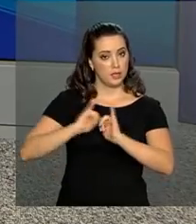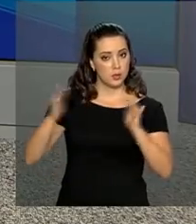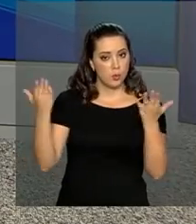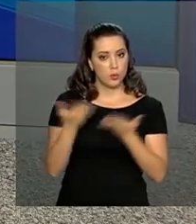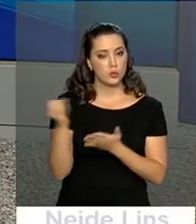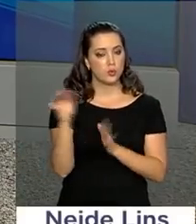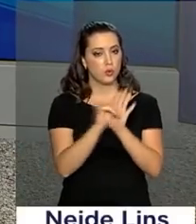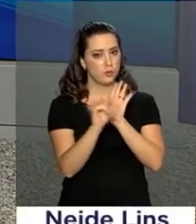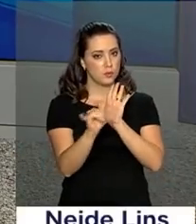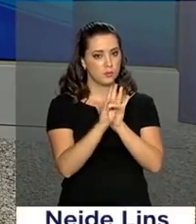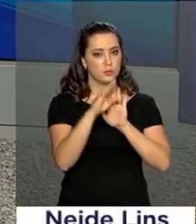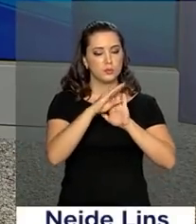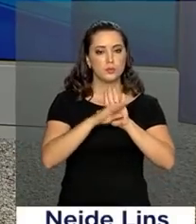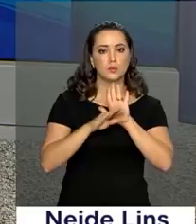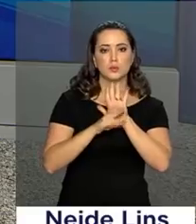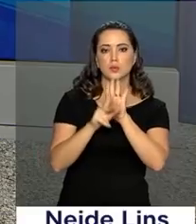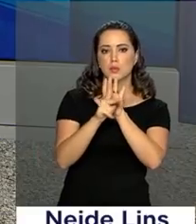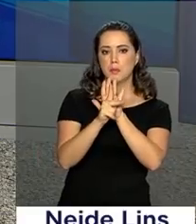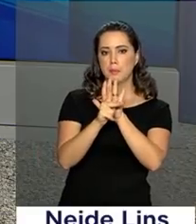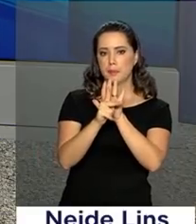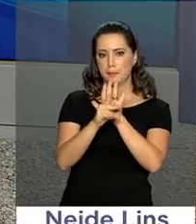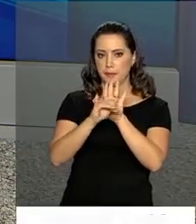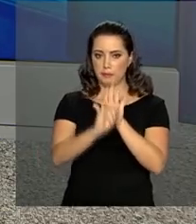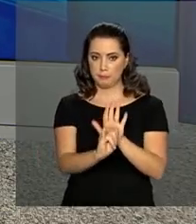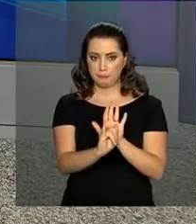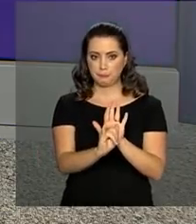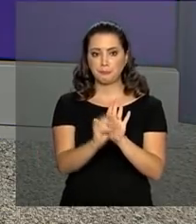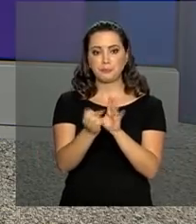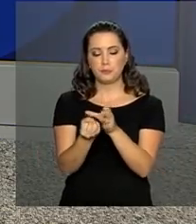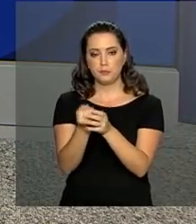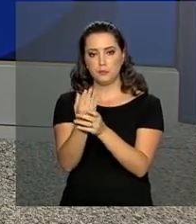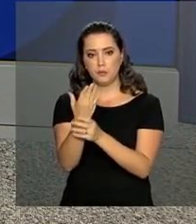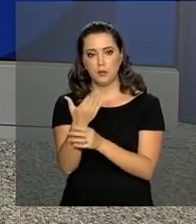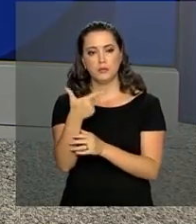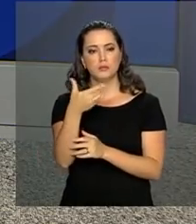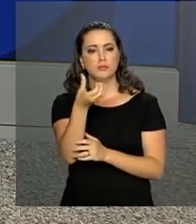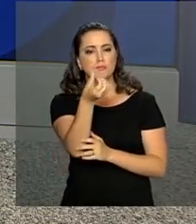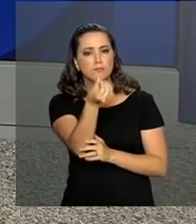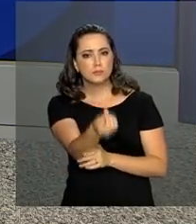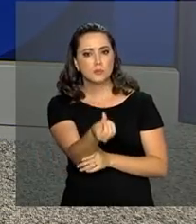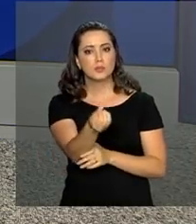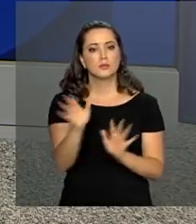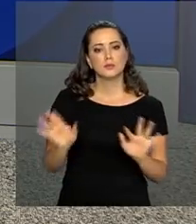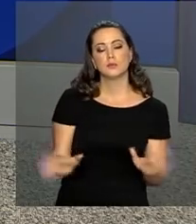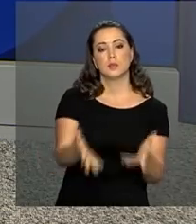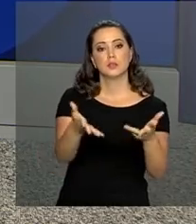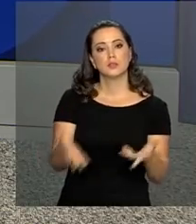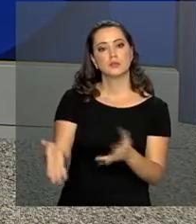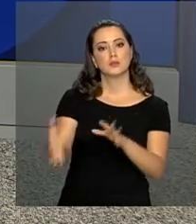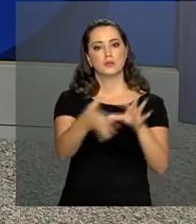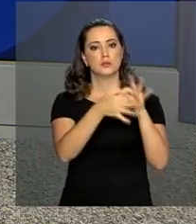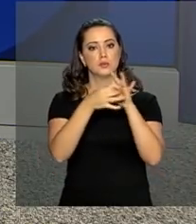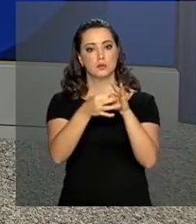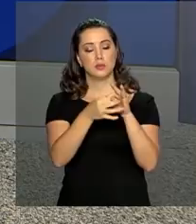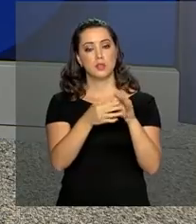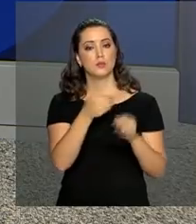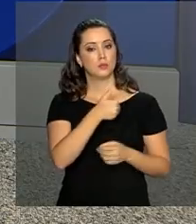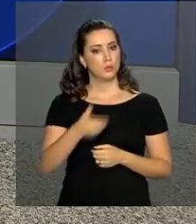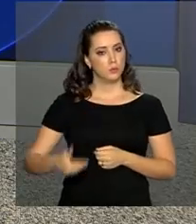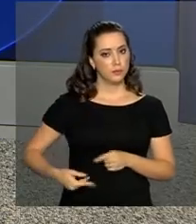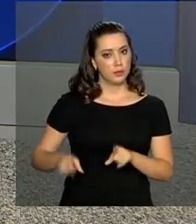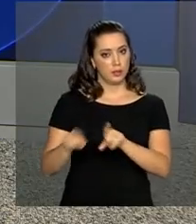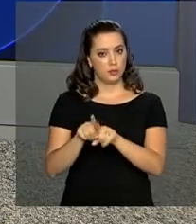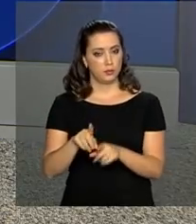hoje novos editais do programa de parcerias de investimentos. O PPI foi criado em 2016 para incentivar parcerias